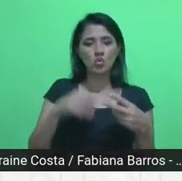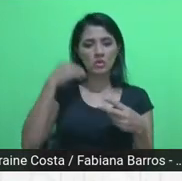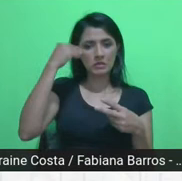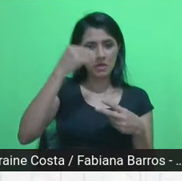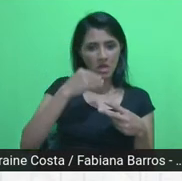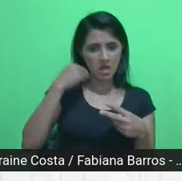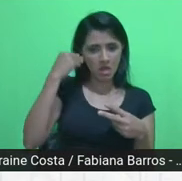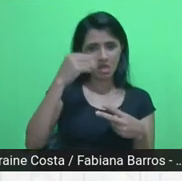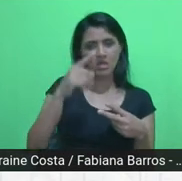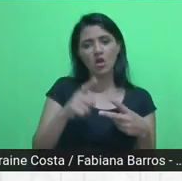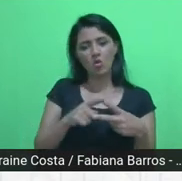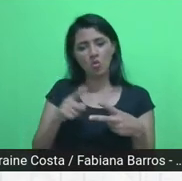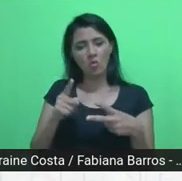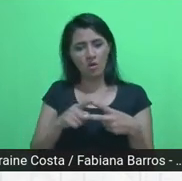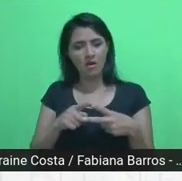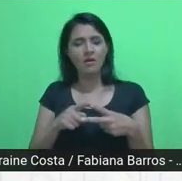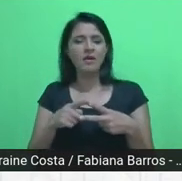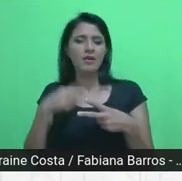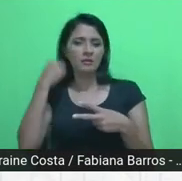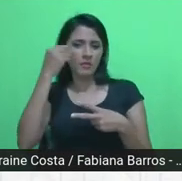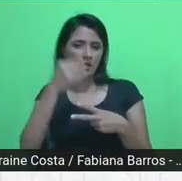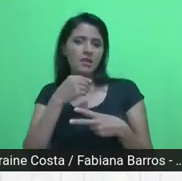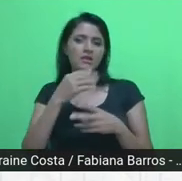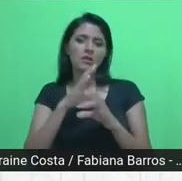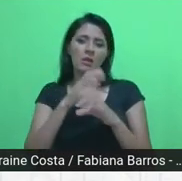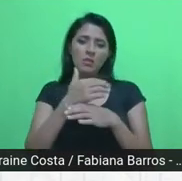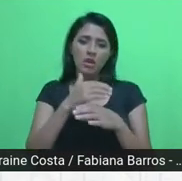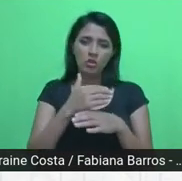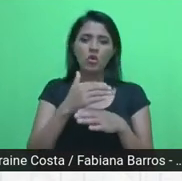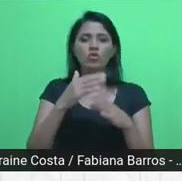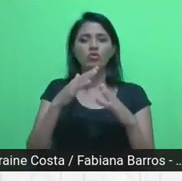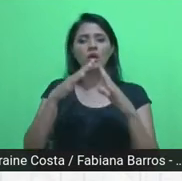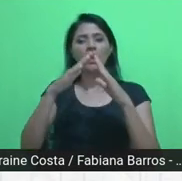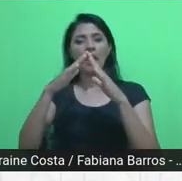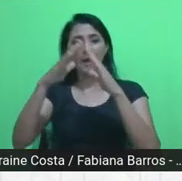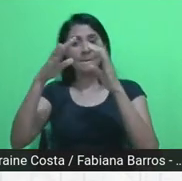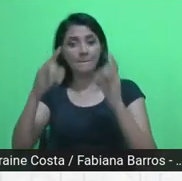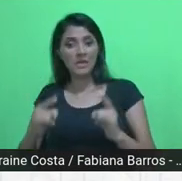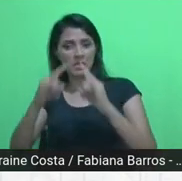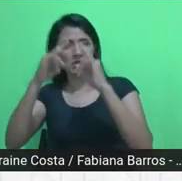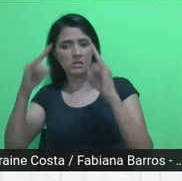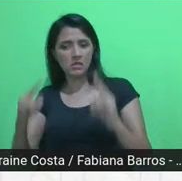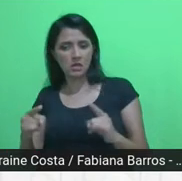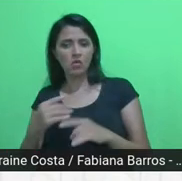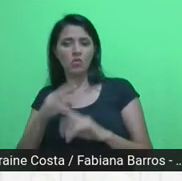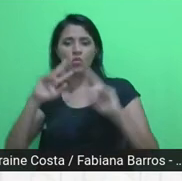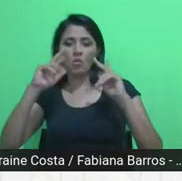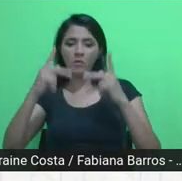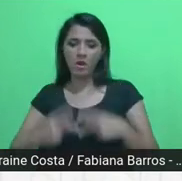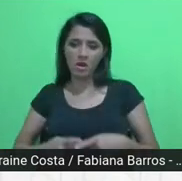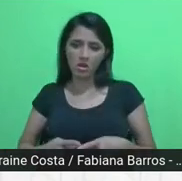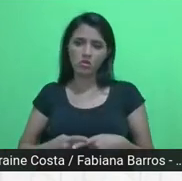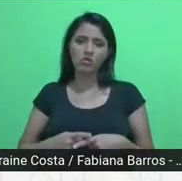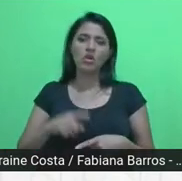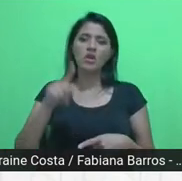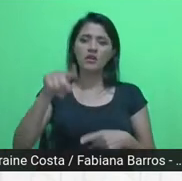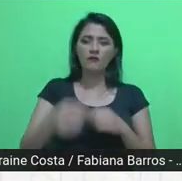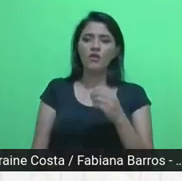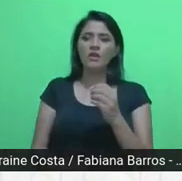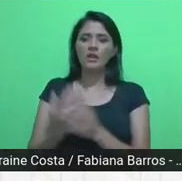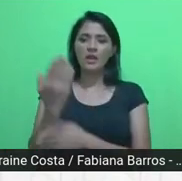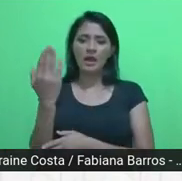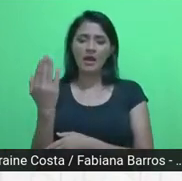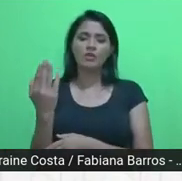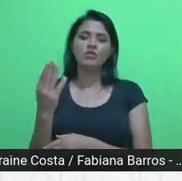foi a do Laboratório de Habitação e Assentamentos Humanos, que foi o laboratório criado pela Hermínia em